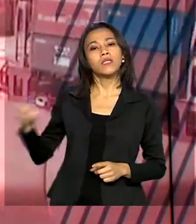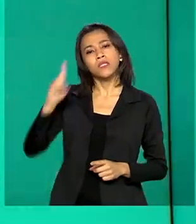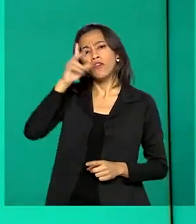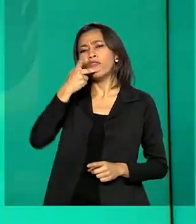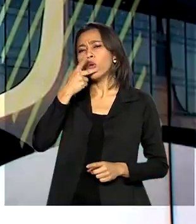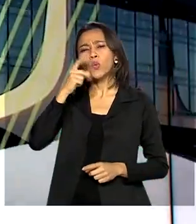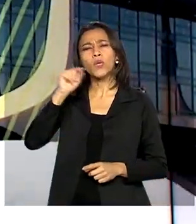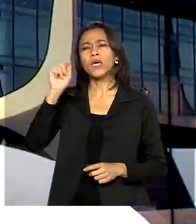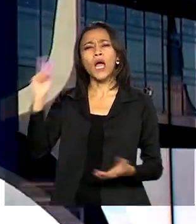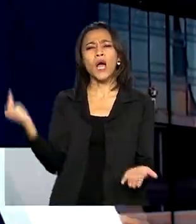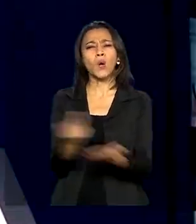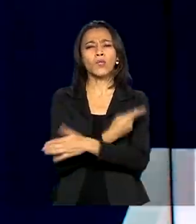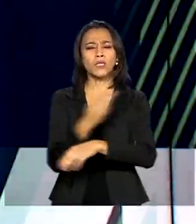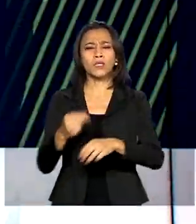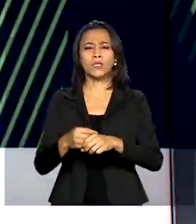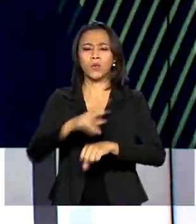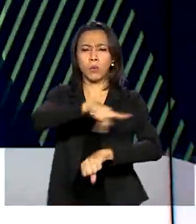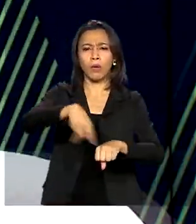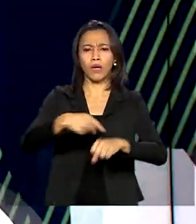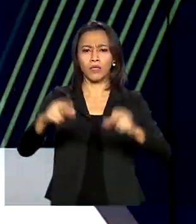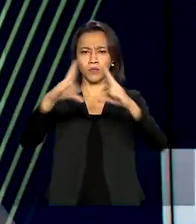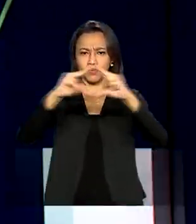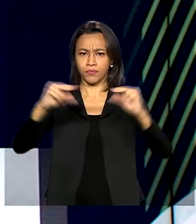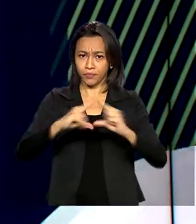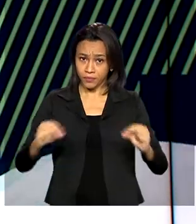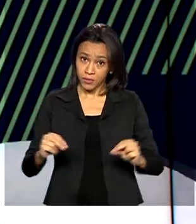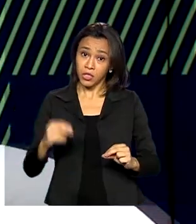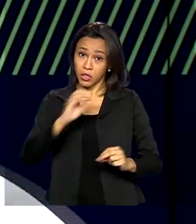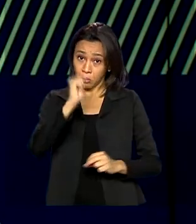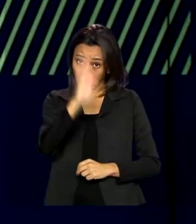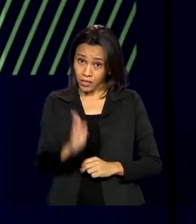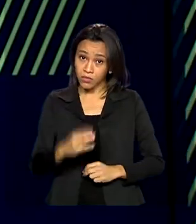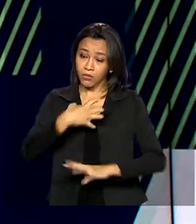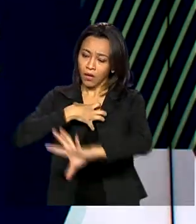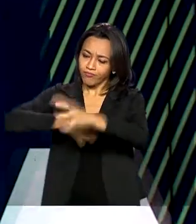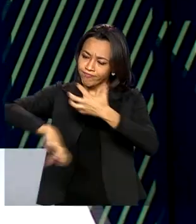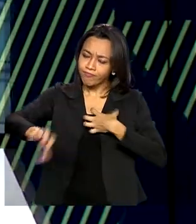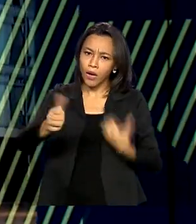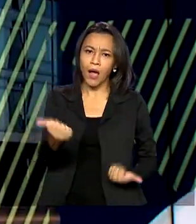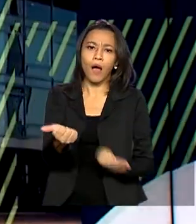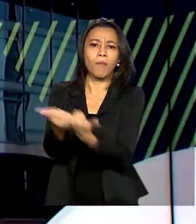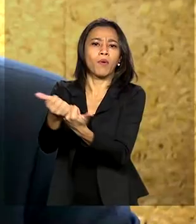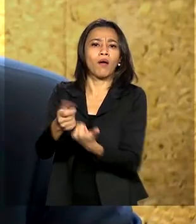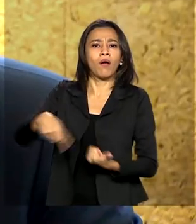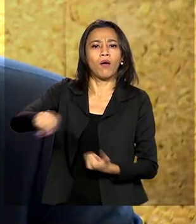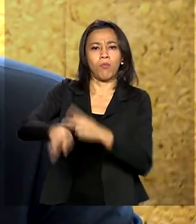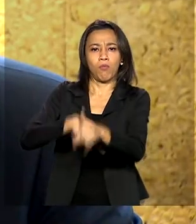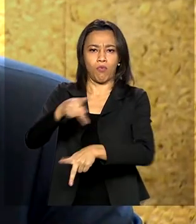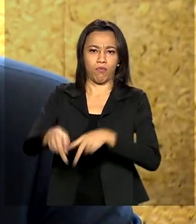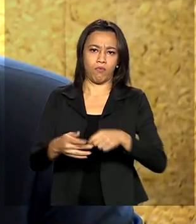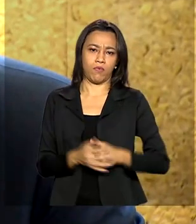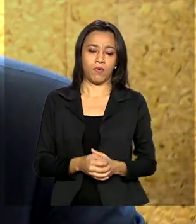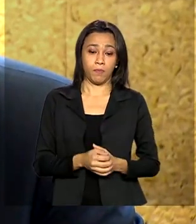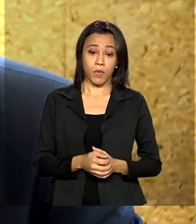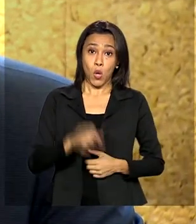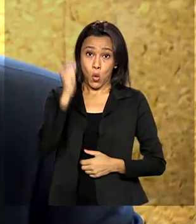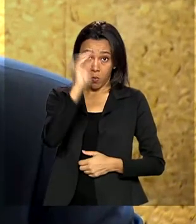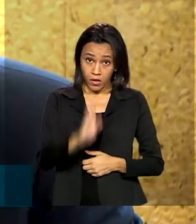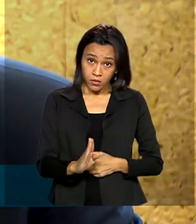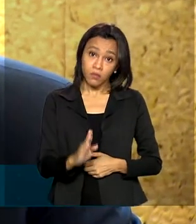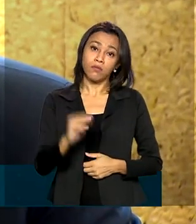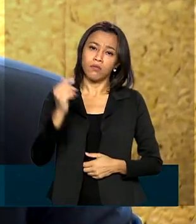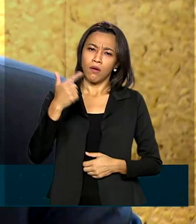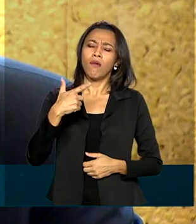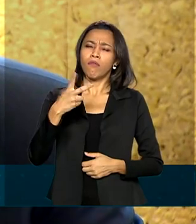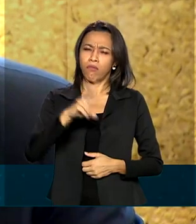Beirute e disse que o Brasil está solidário e pronto para ajudar o povo libanês. Brasil vai fazer